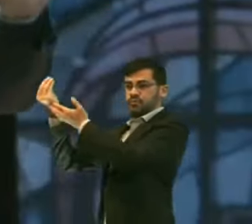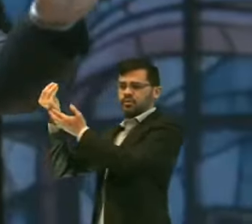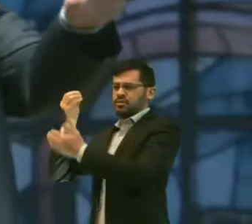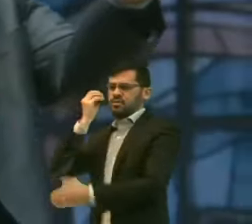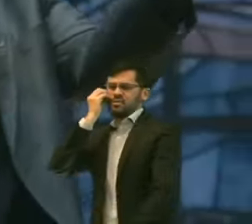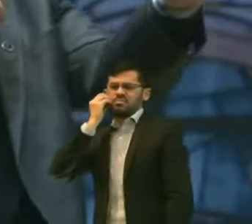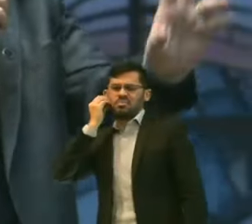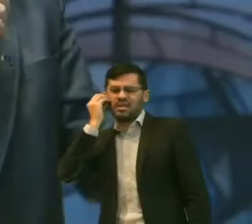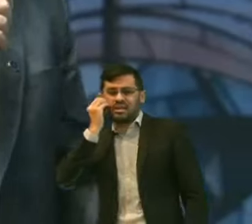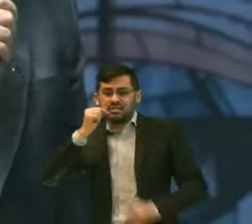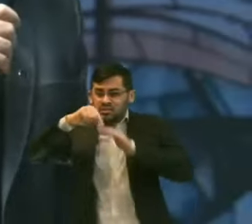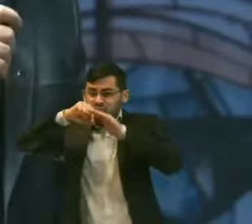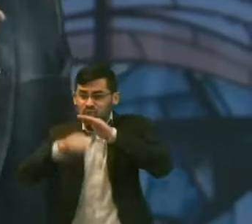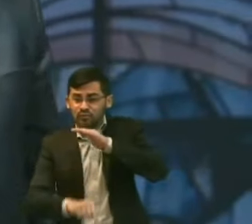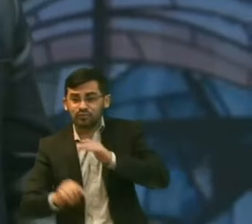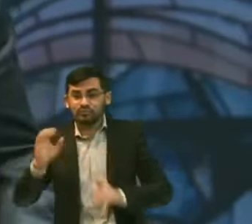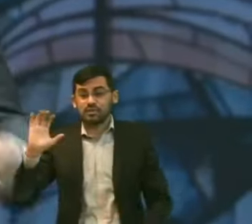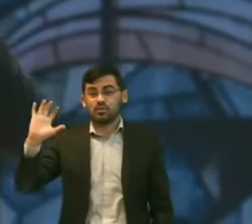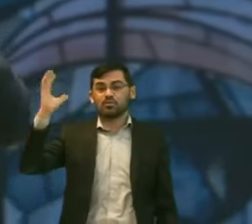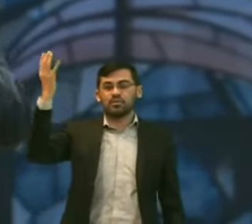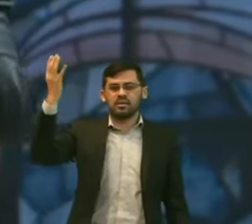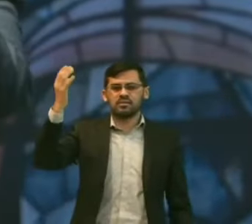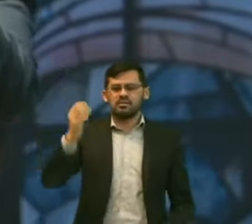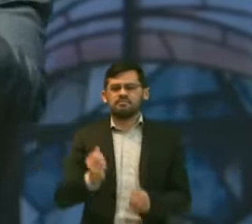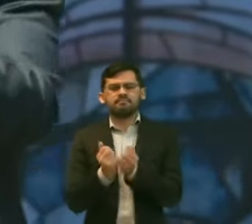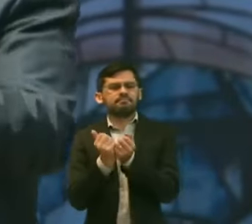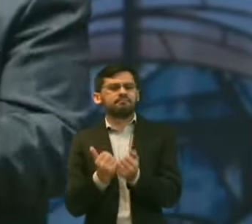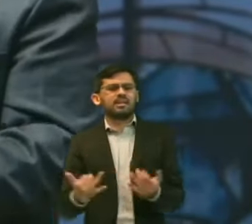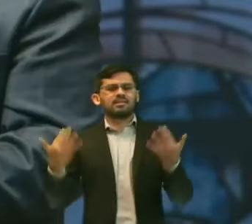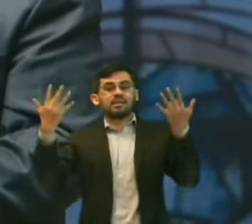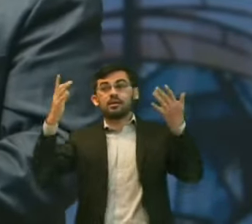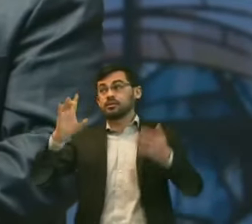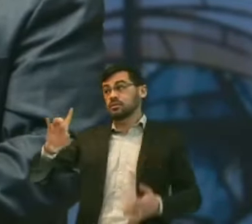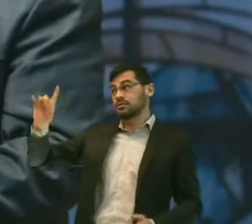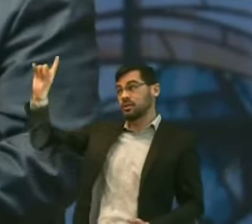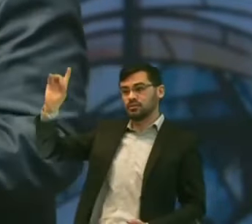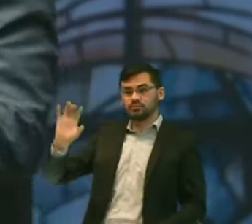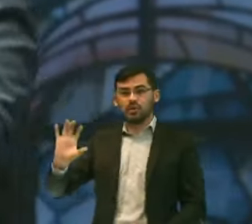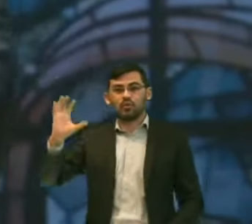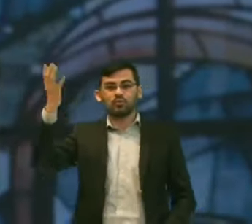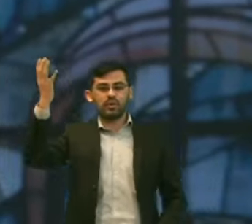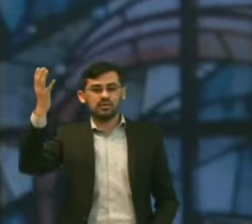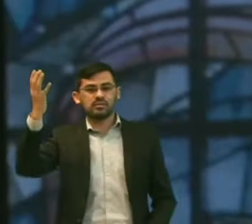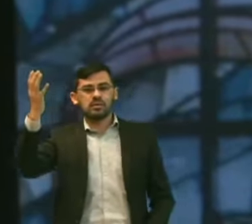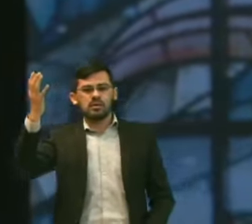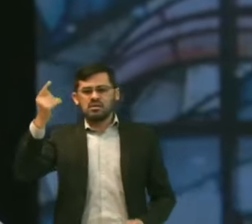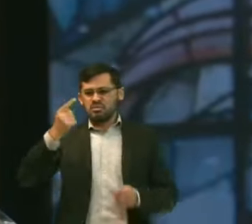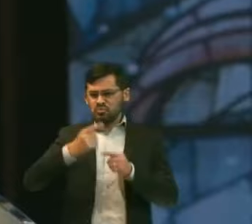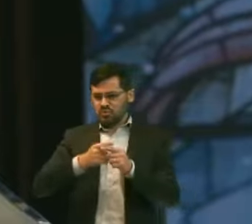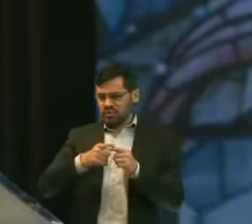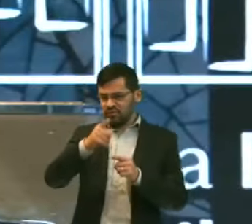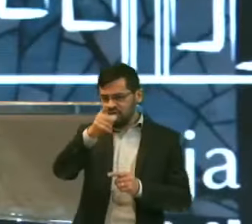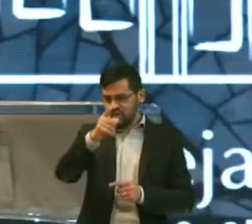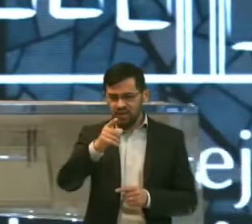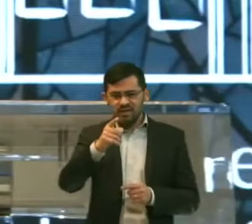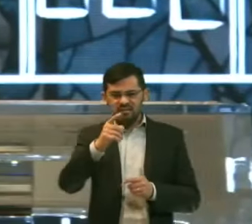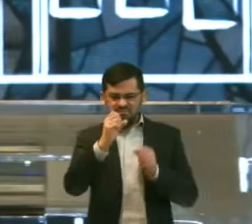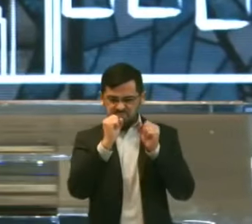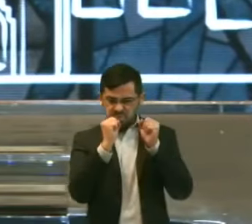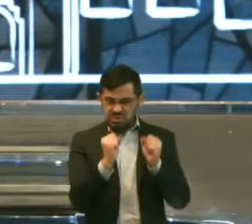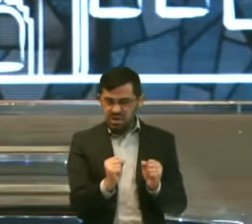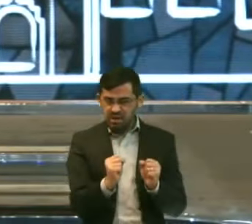Experiências Profundas Vão acontecer Milagres De Deus Vão acontecer Não porque você Seja